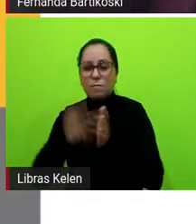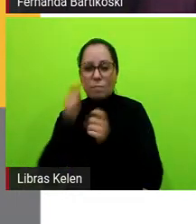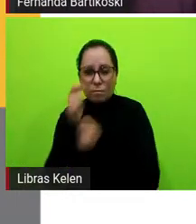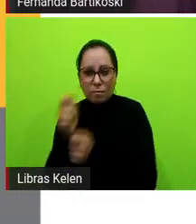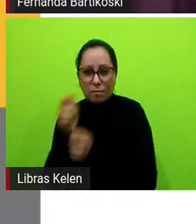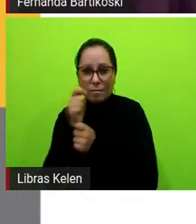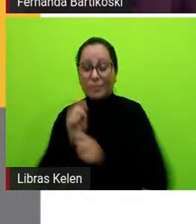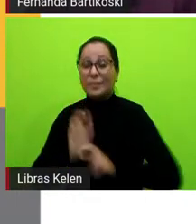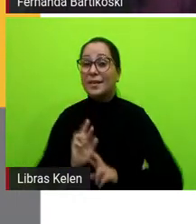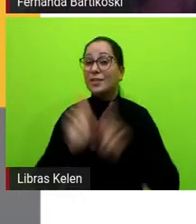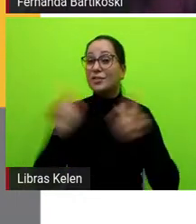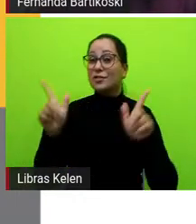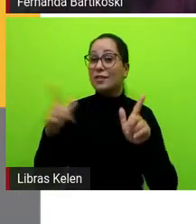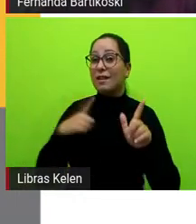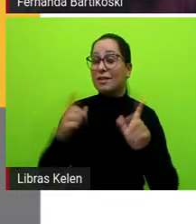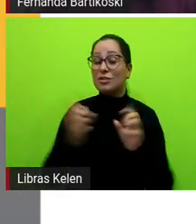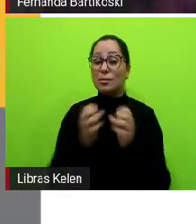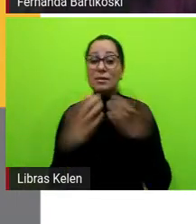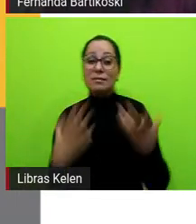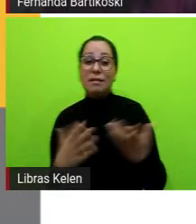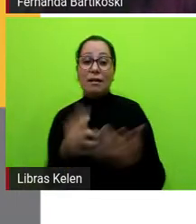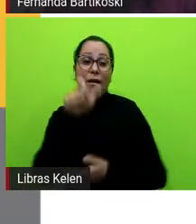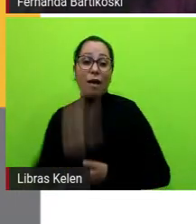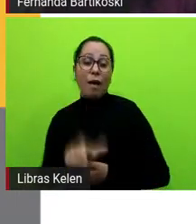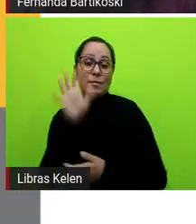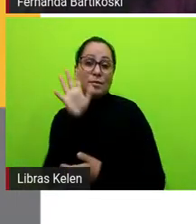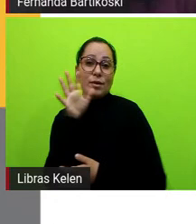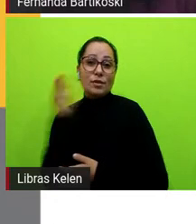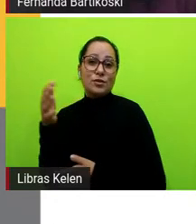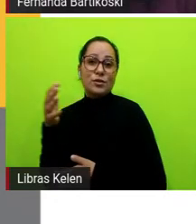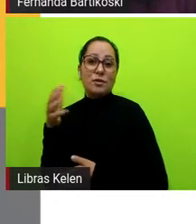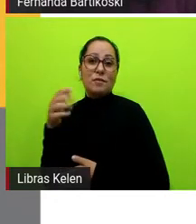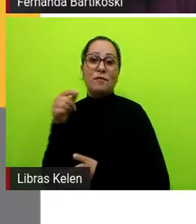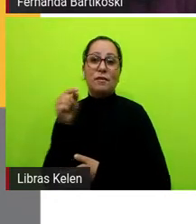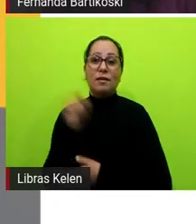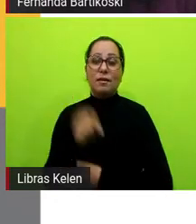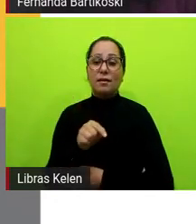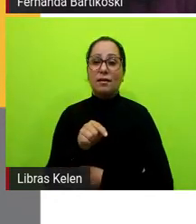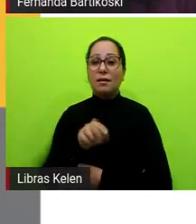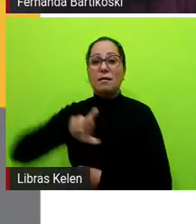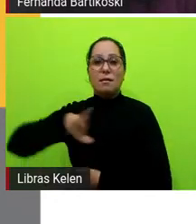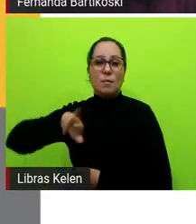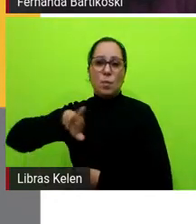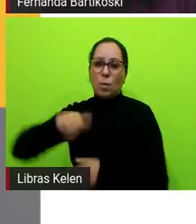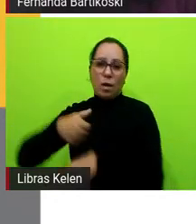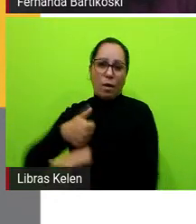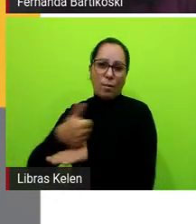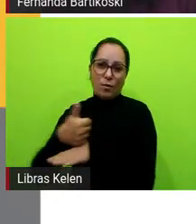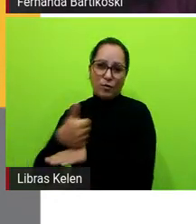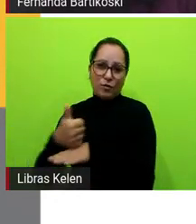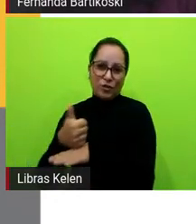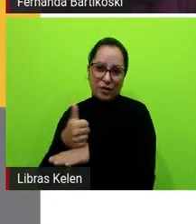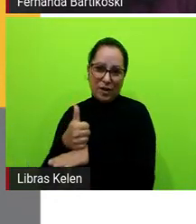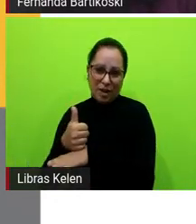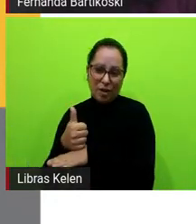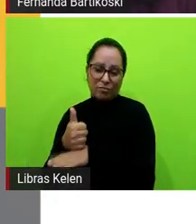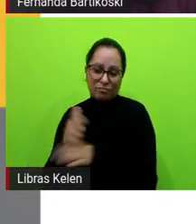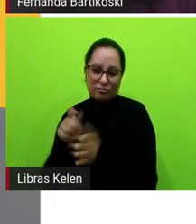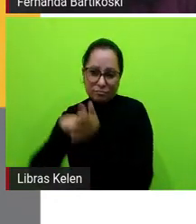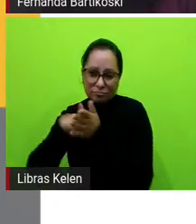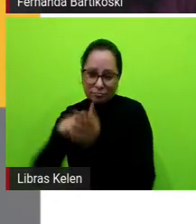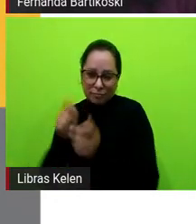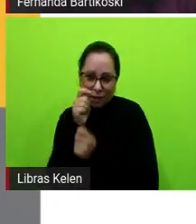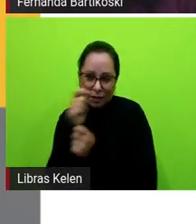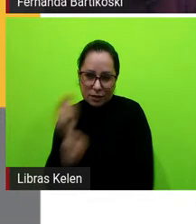em que por exemplo quem vai resolver o enigma não é um detetive profissional na narrativa de